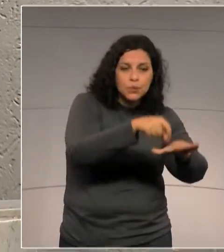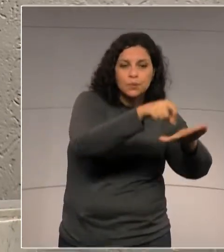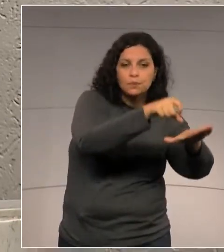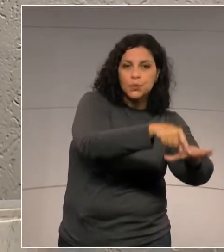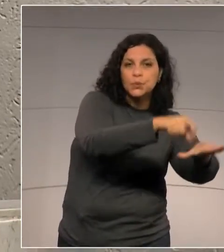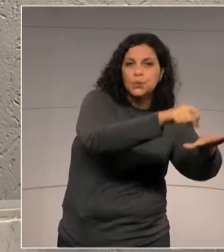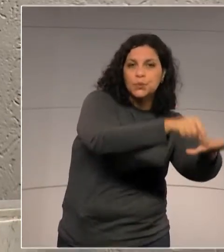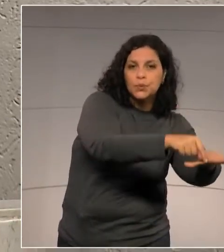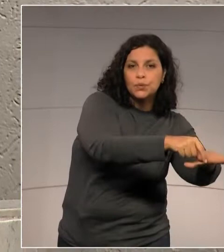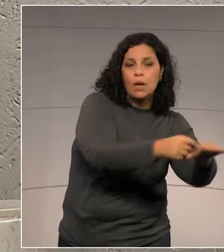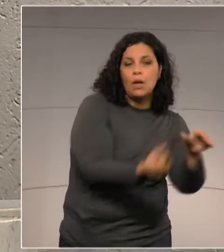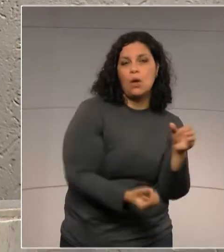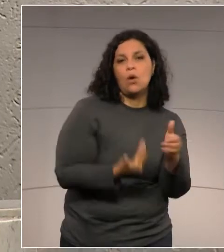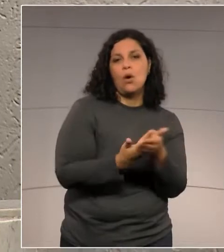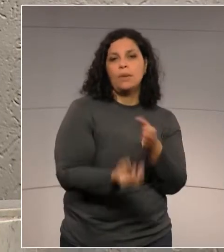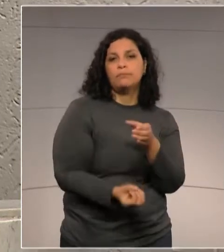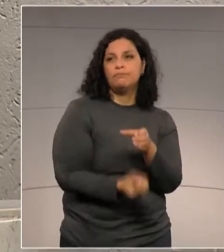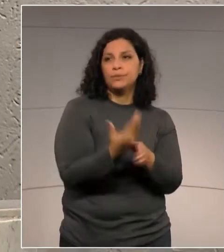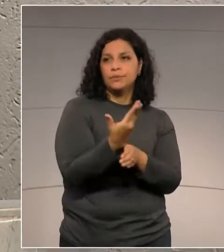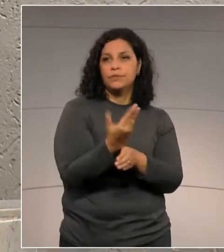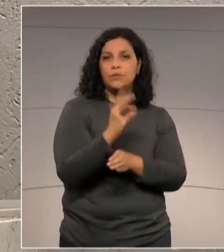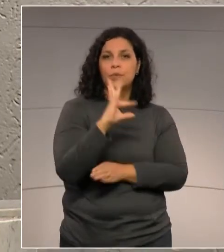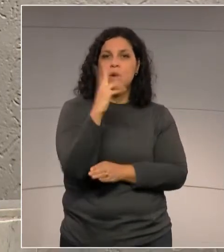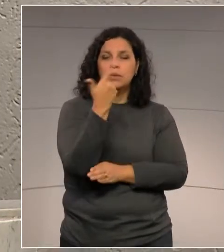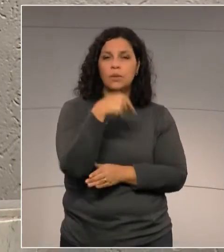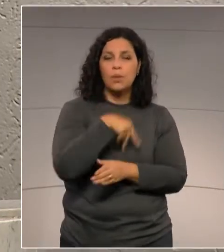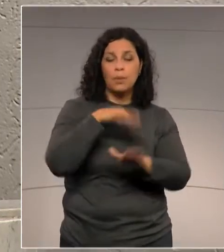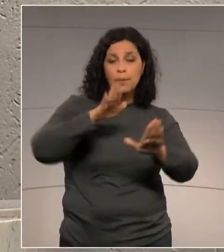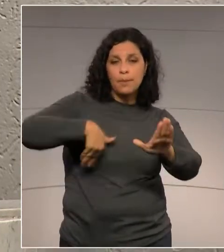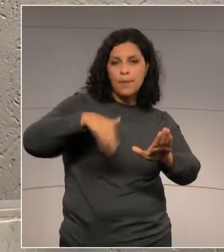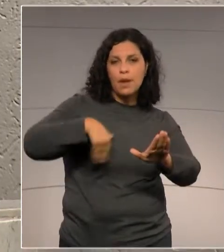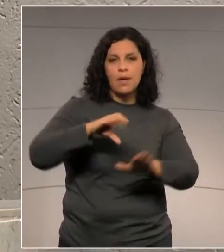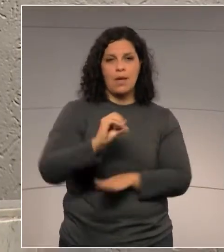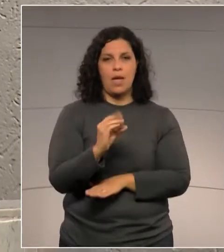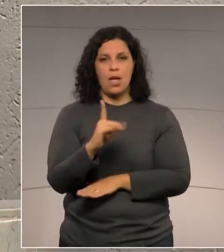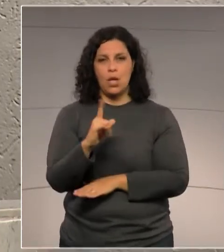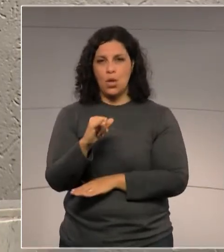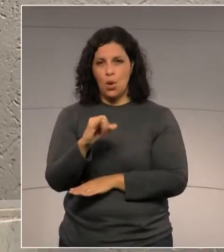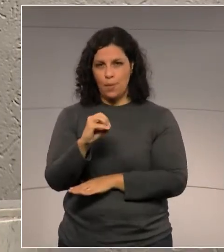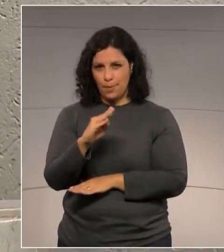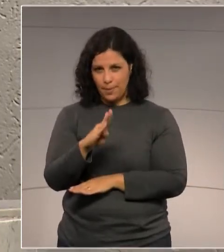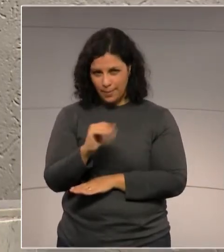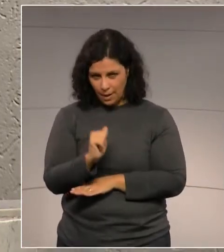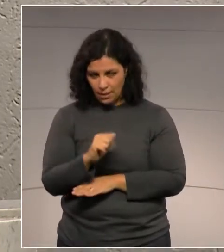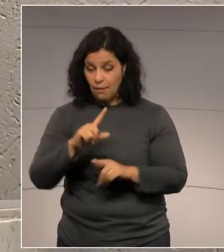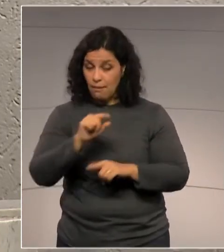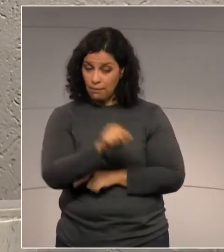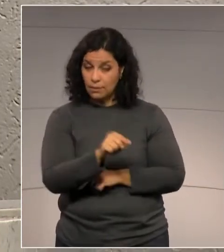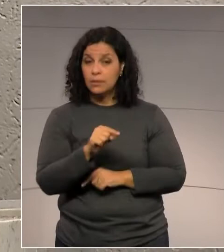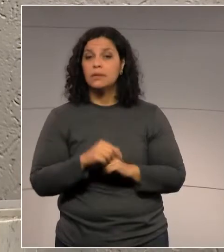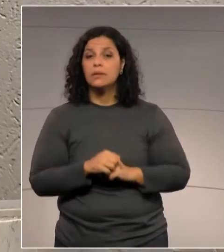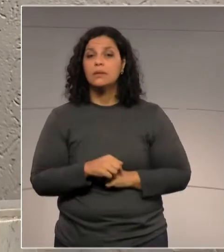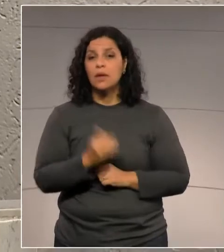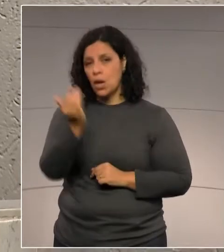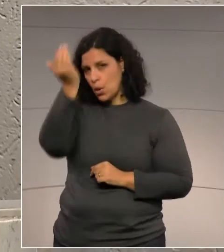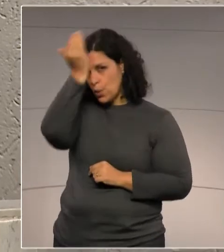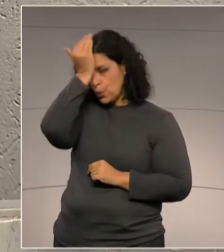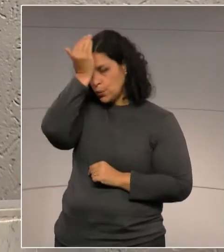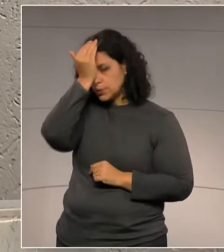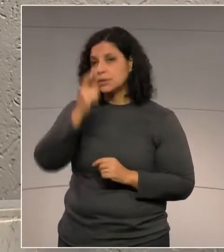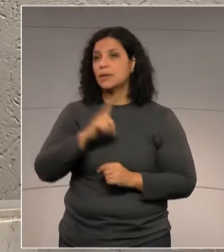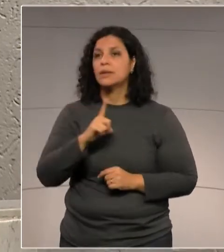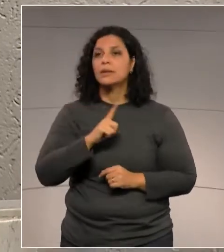aconteceu na praia de Caiobá. ali, deputado Russem Bacri.